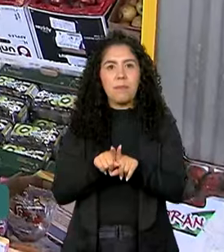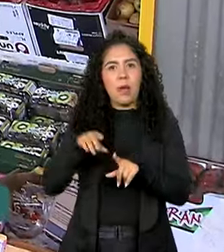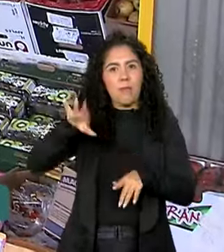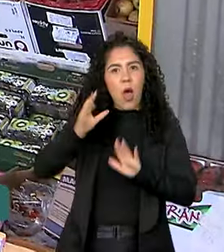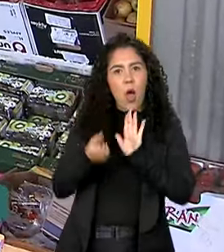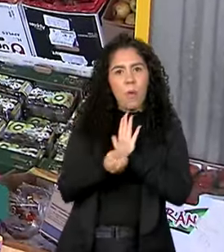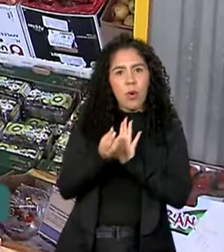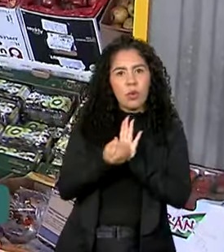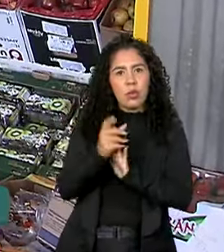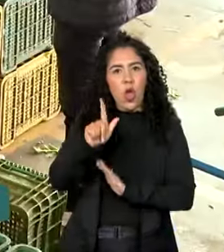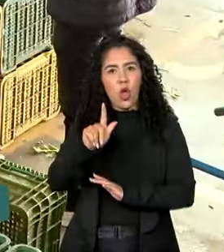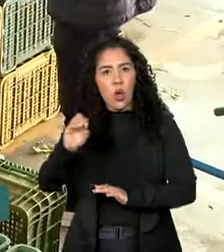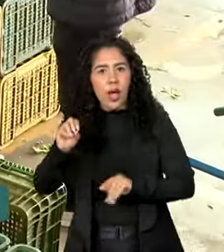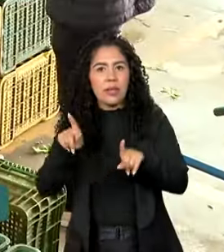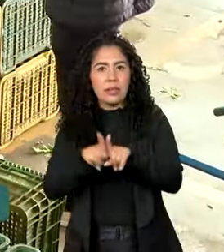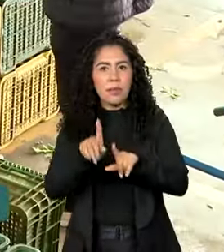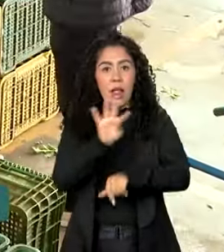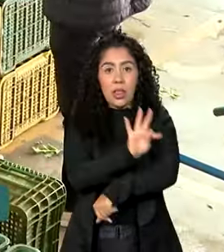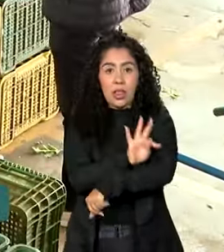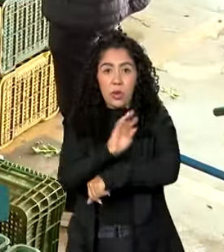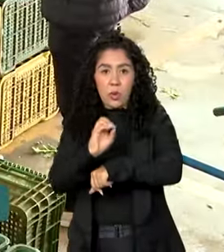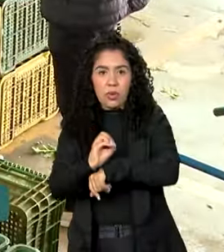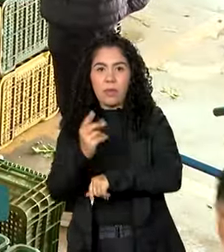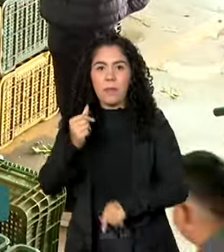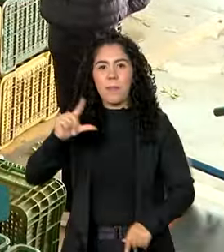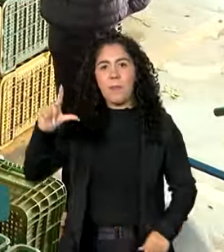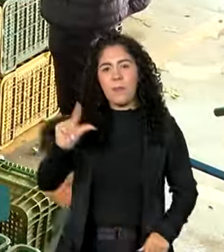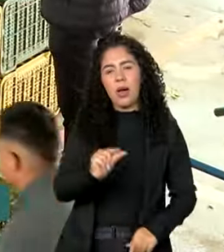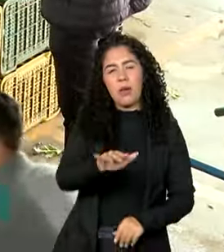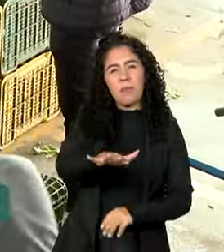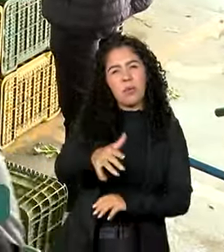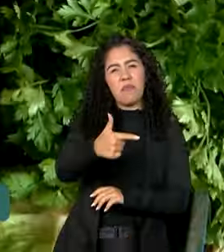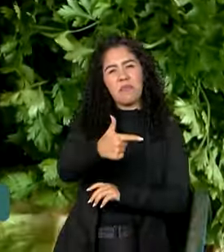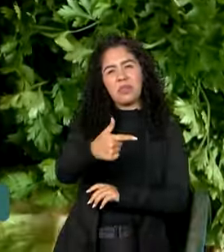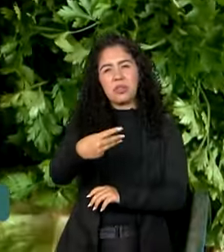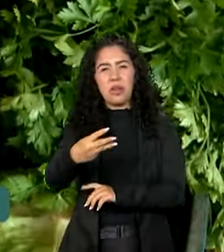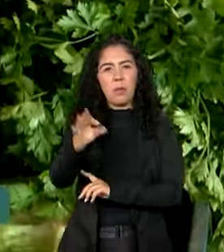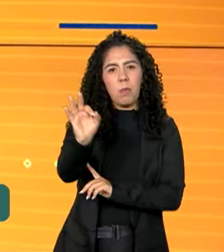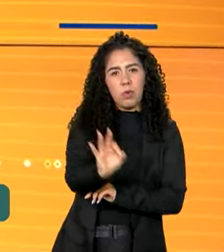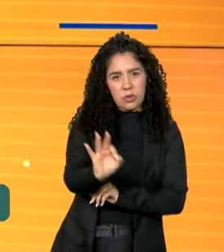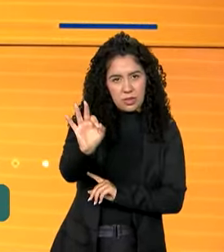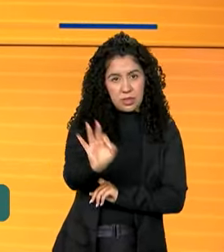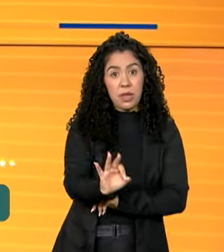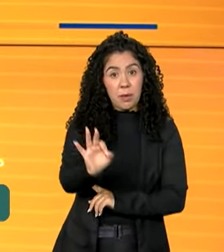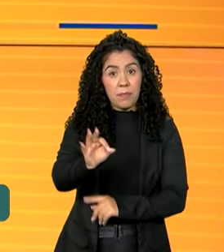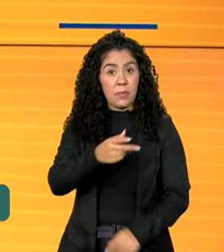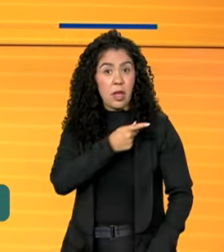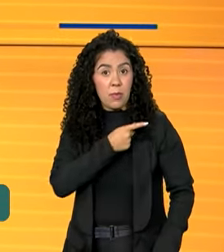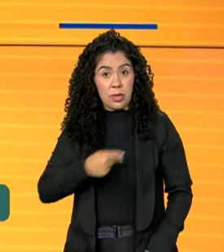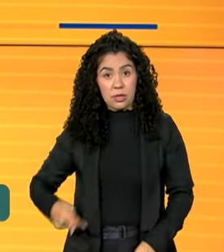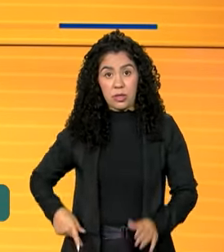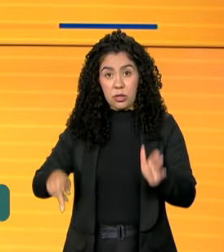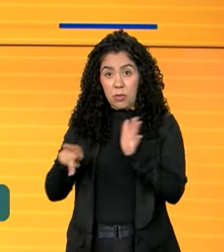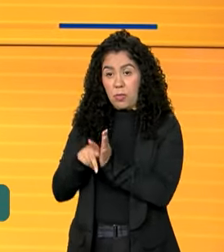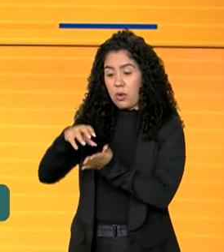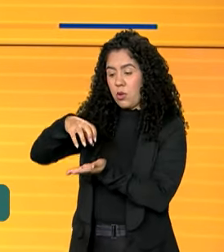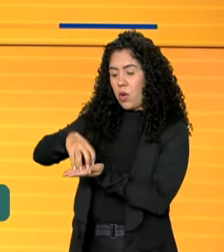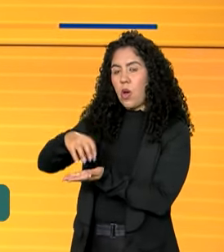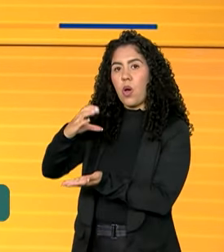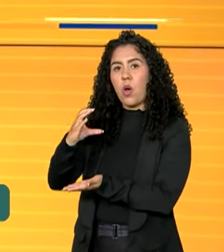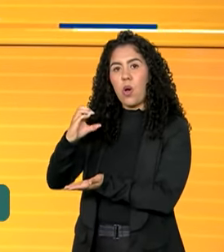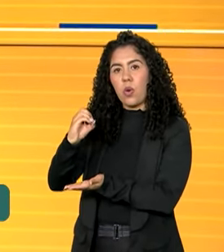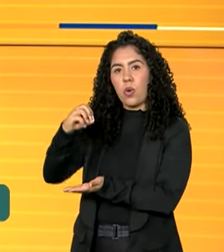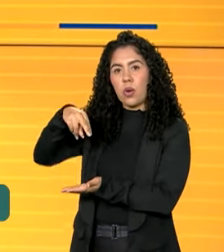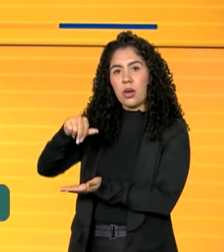Tocantins, ficou mais barata, em torno de 23%. O presidente da Conab, Edegar Preto,